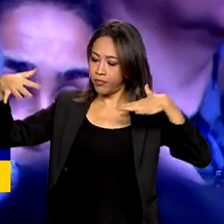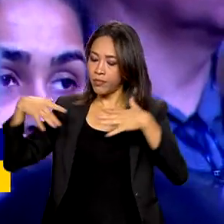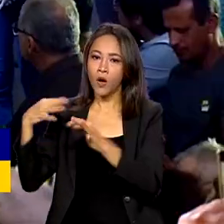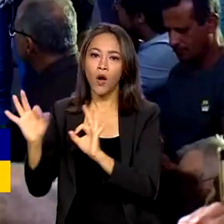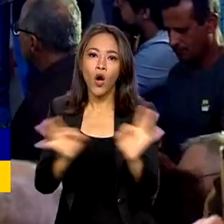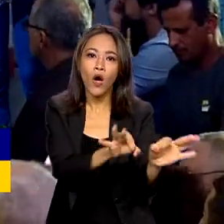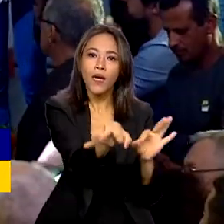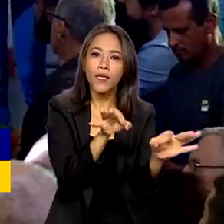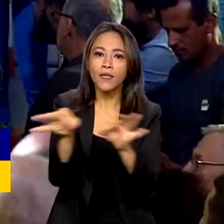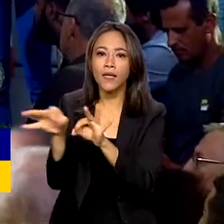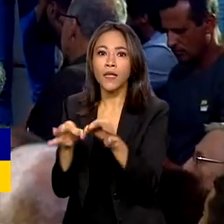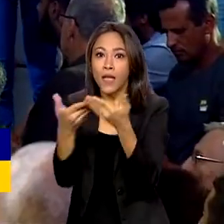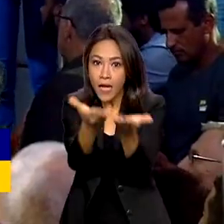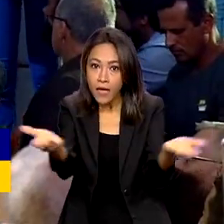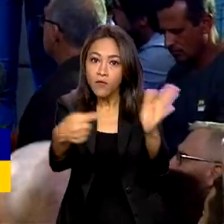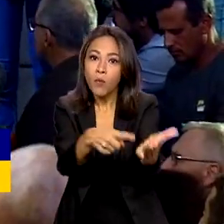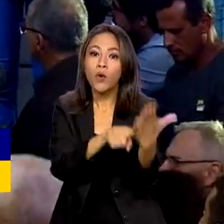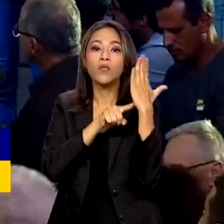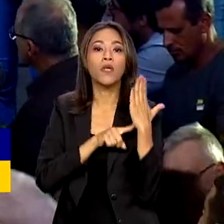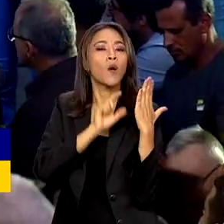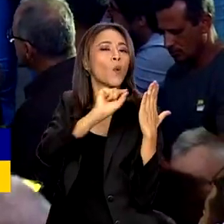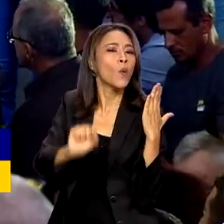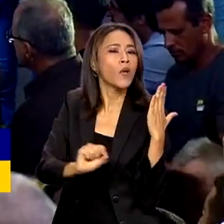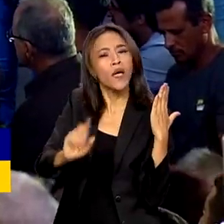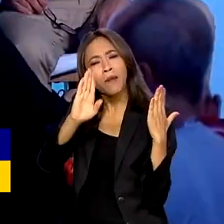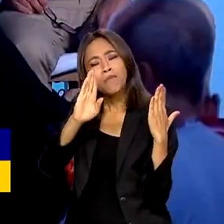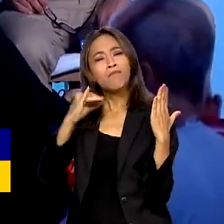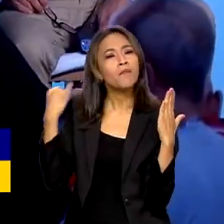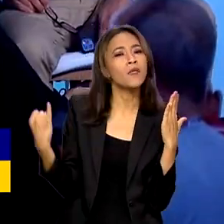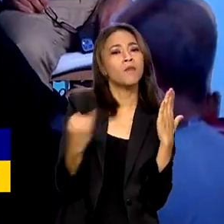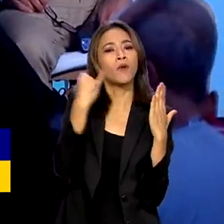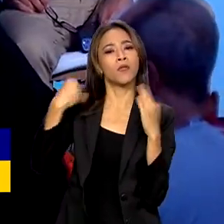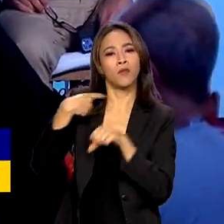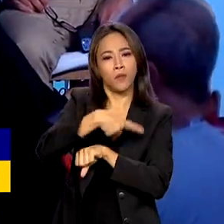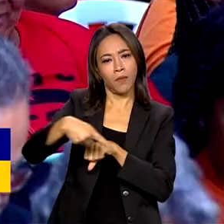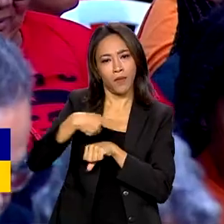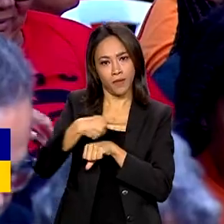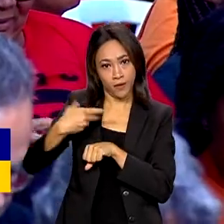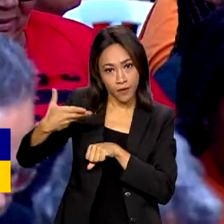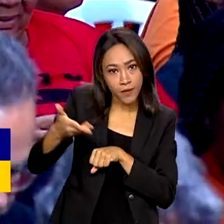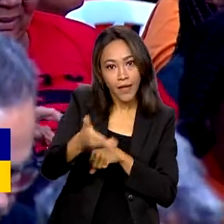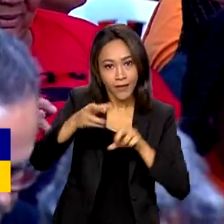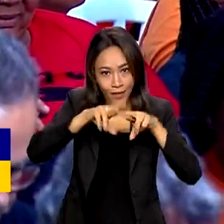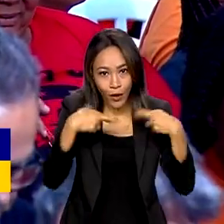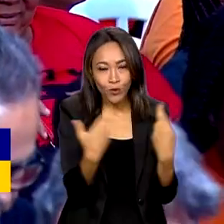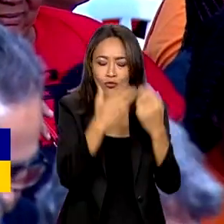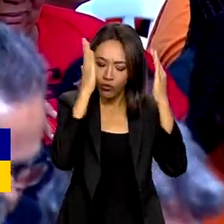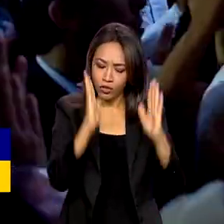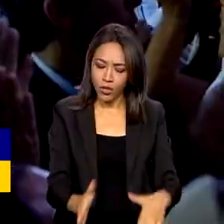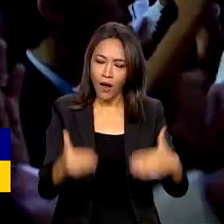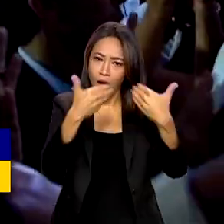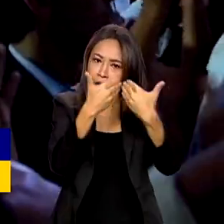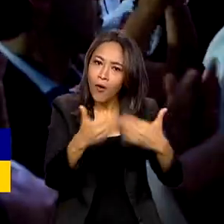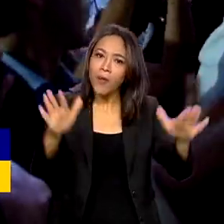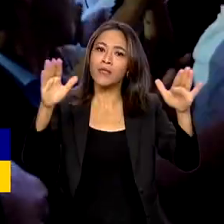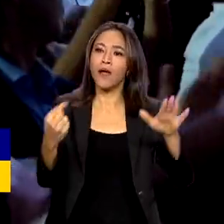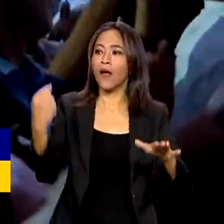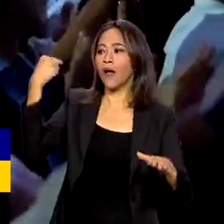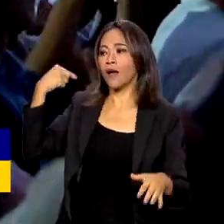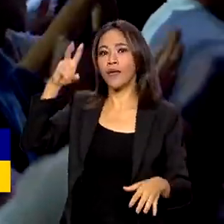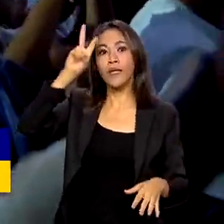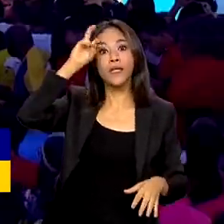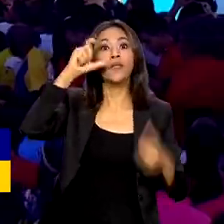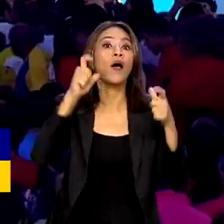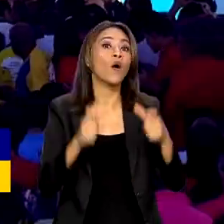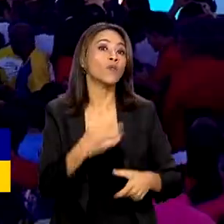civil vão apontar o que é fundamental para o país. E as reuniões já começaram nesta quinta-feira em